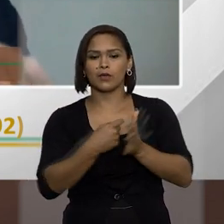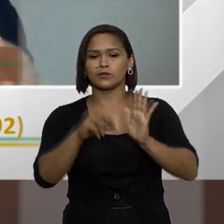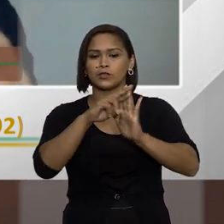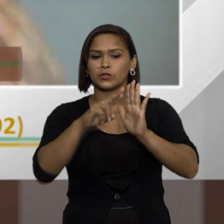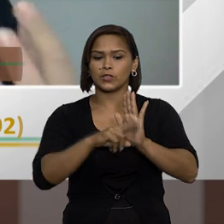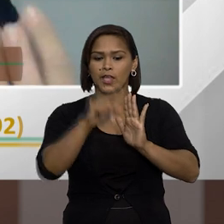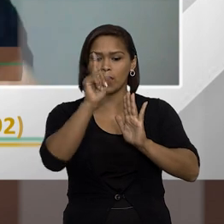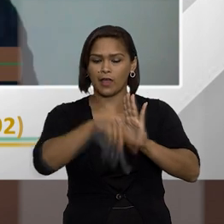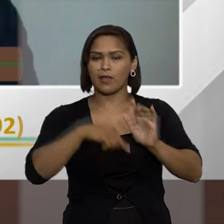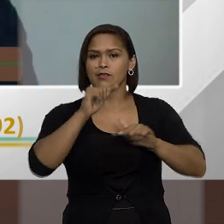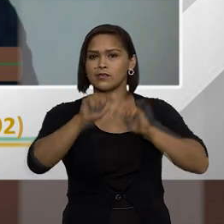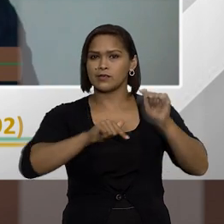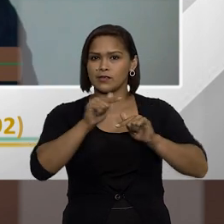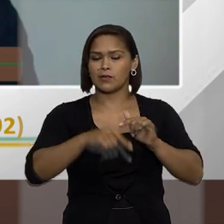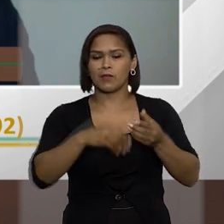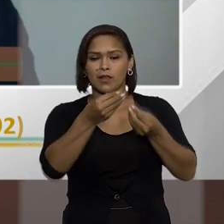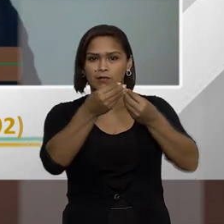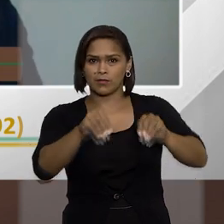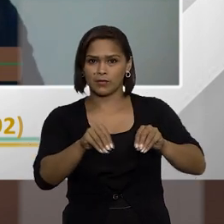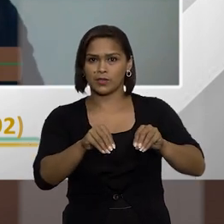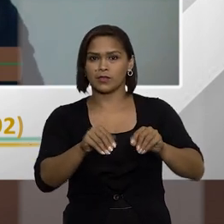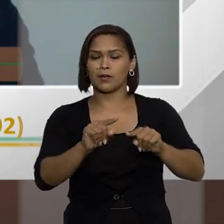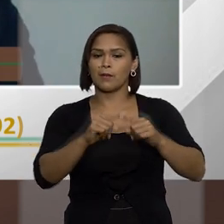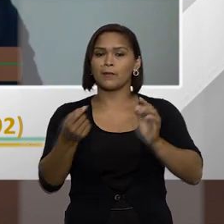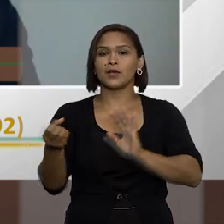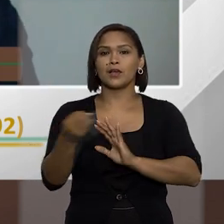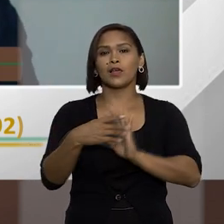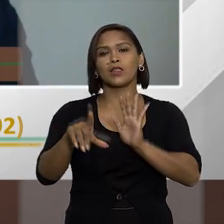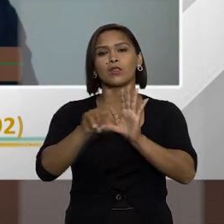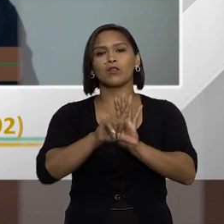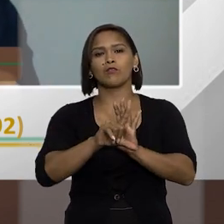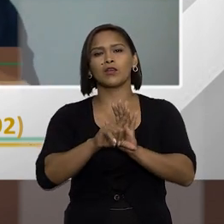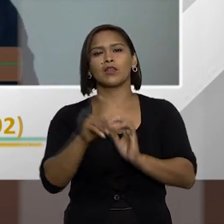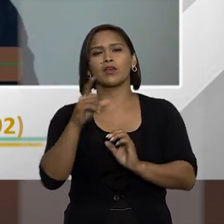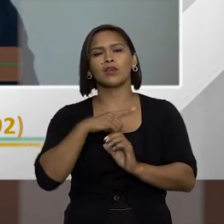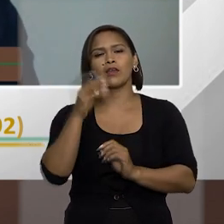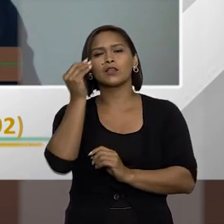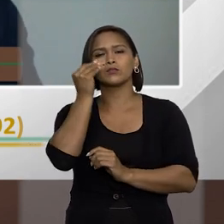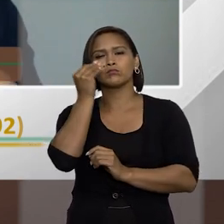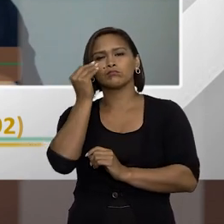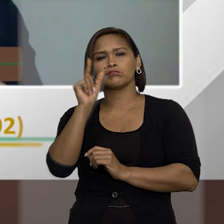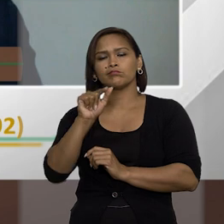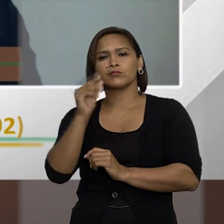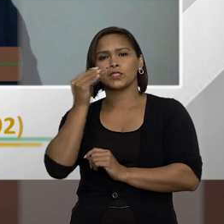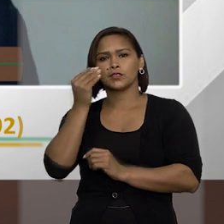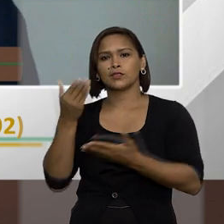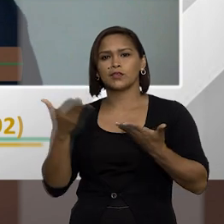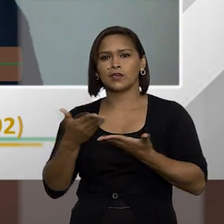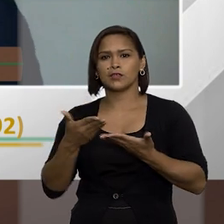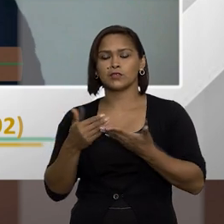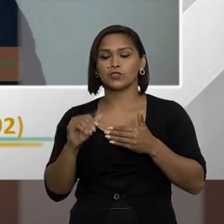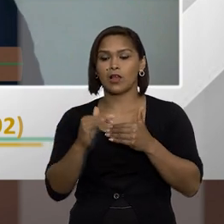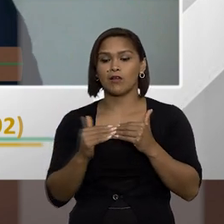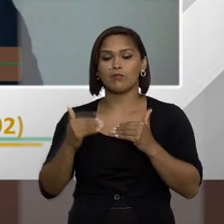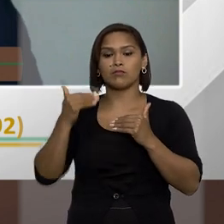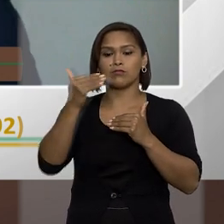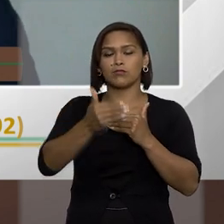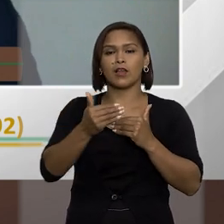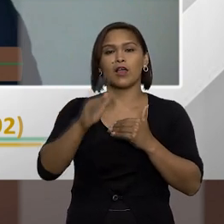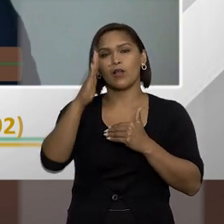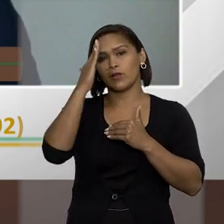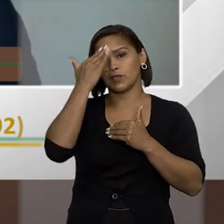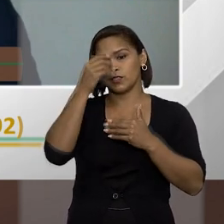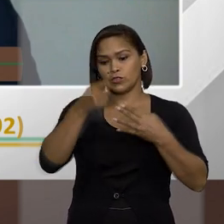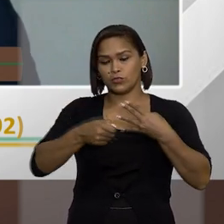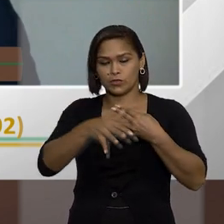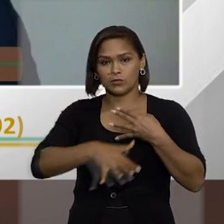via de regra é essa função que ele irá perder mas a nova lei ela tenta já se adiantar aos